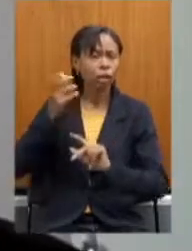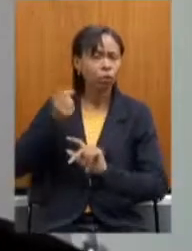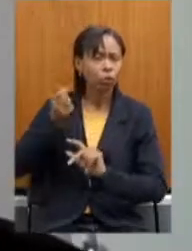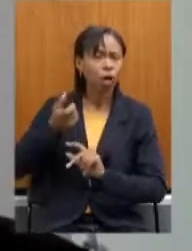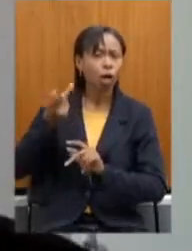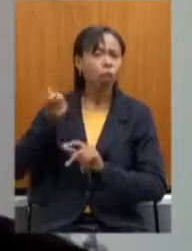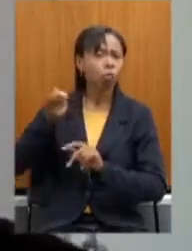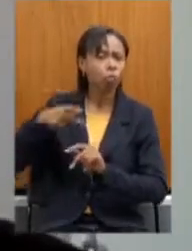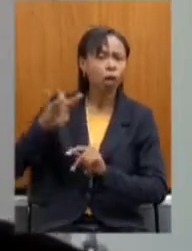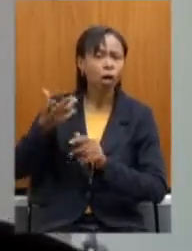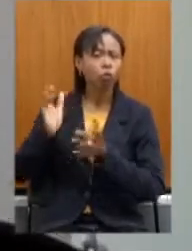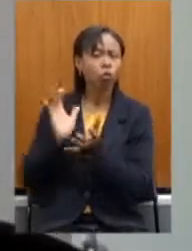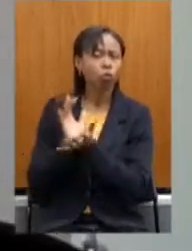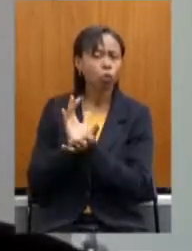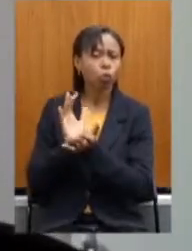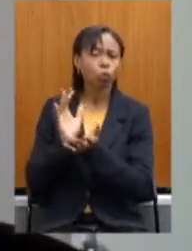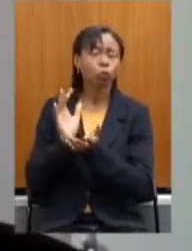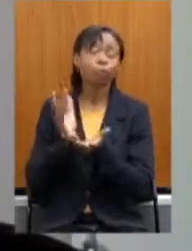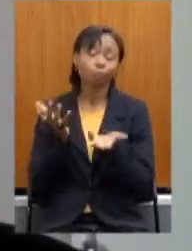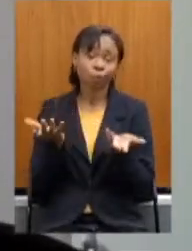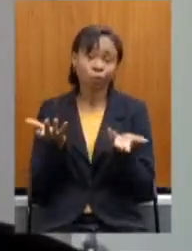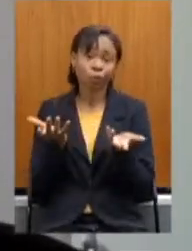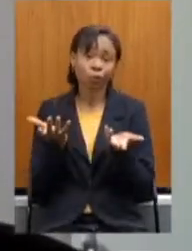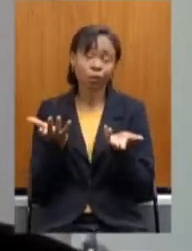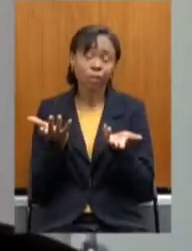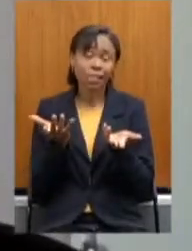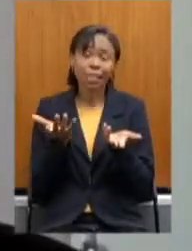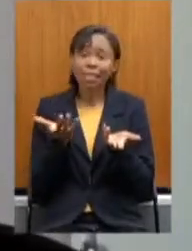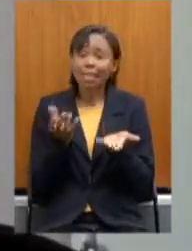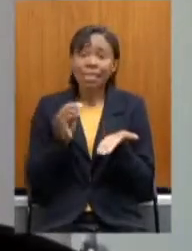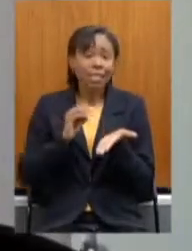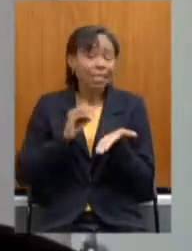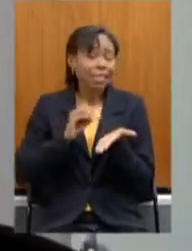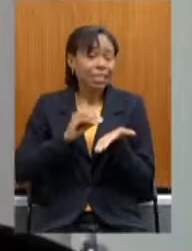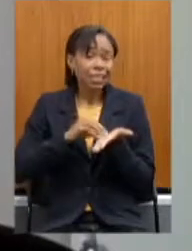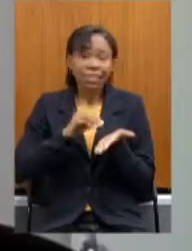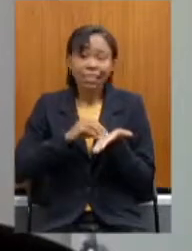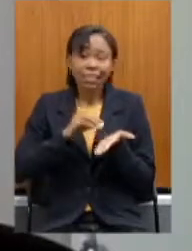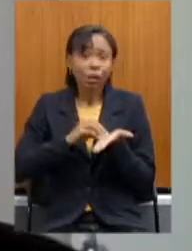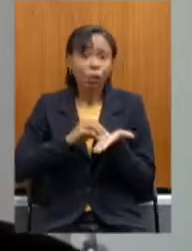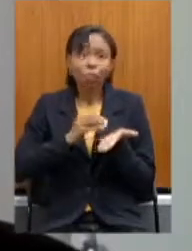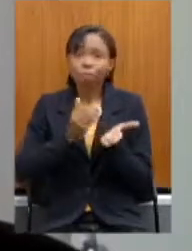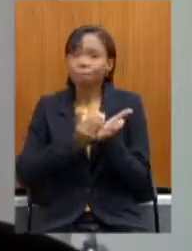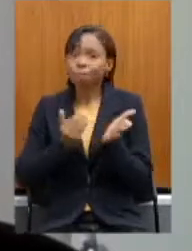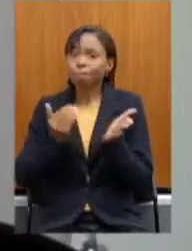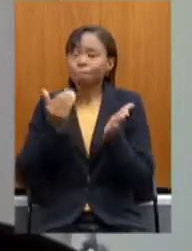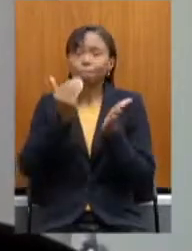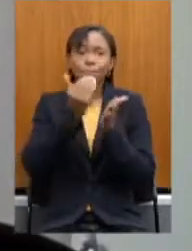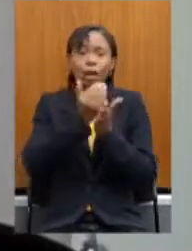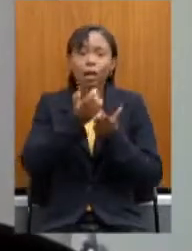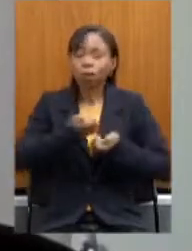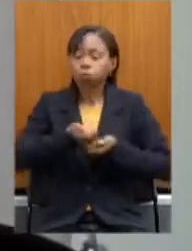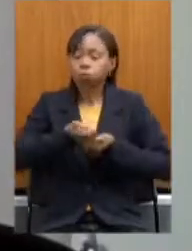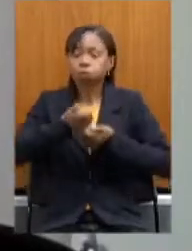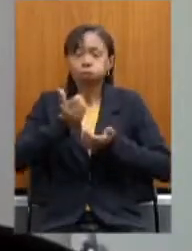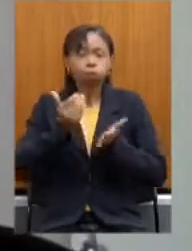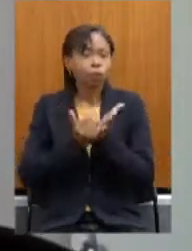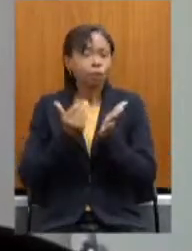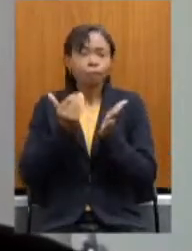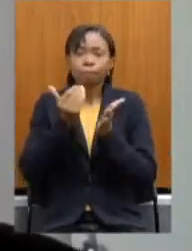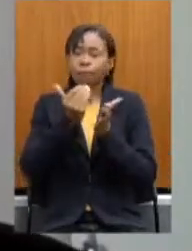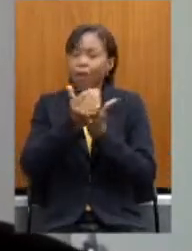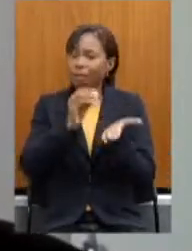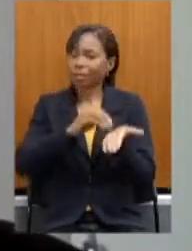trazer maiores benefícios de forma mediata ou